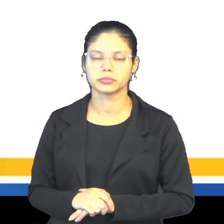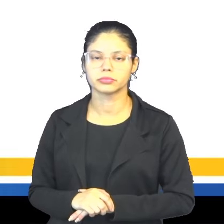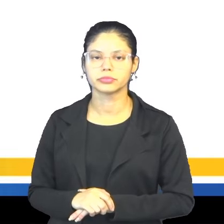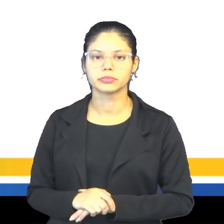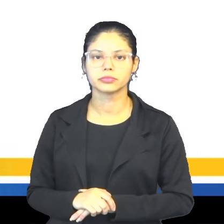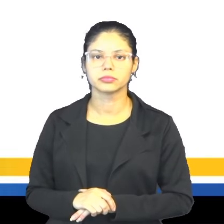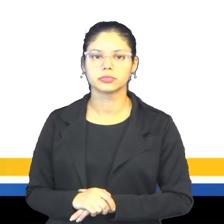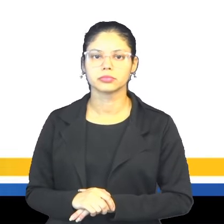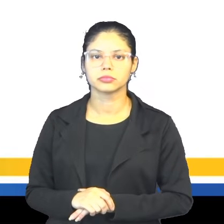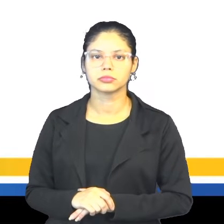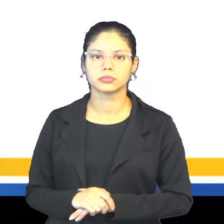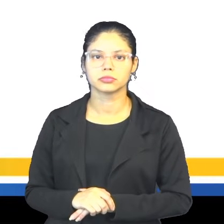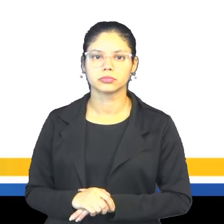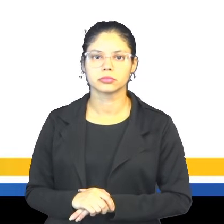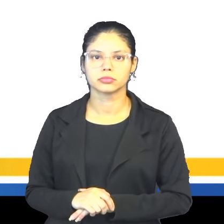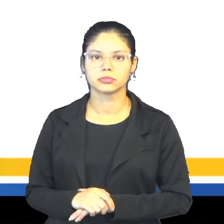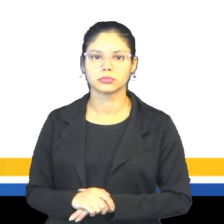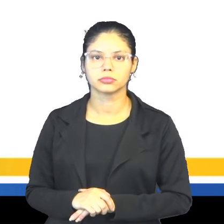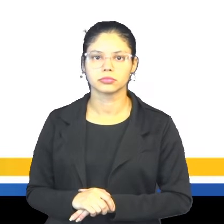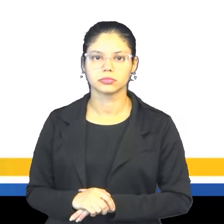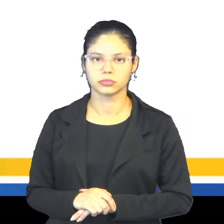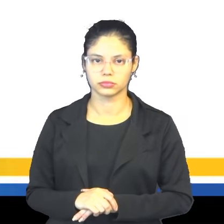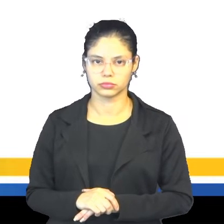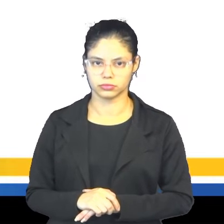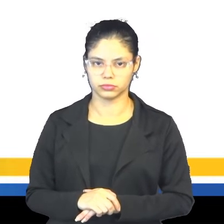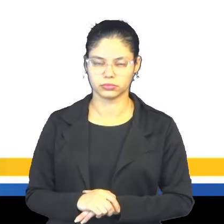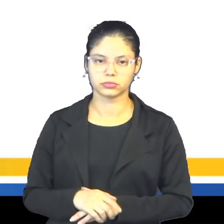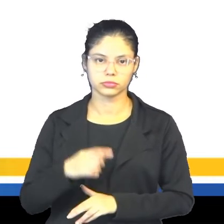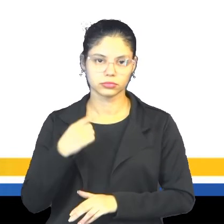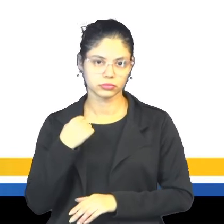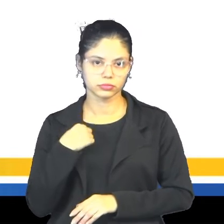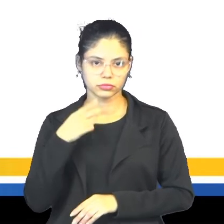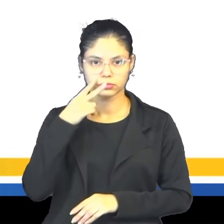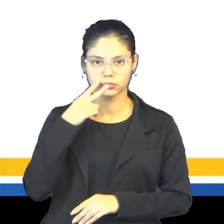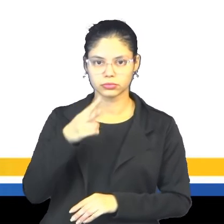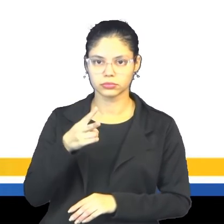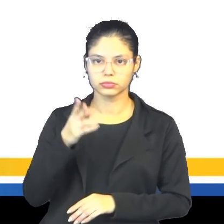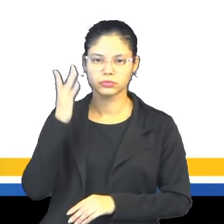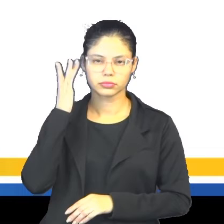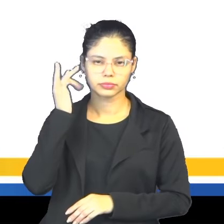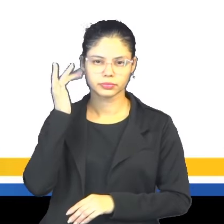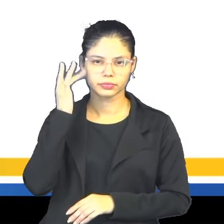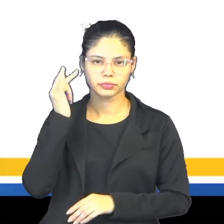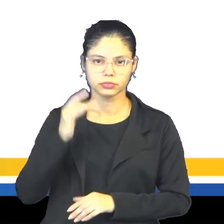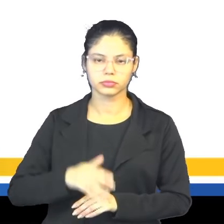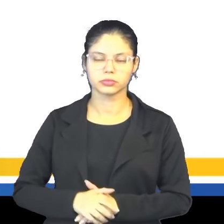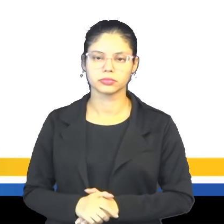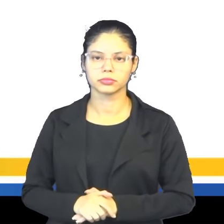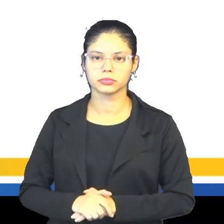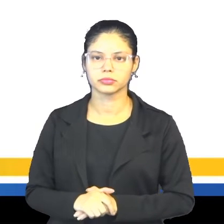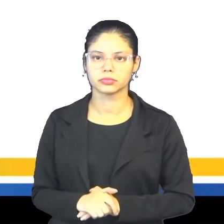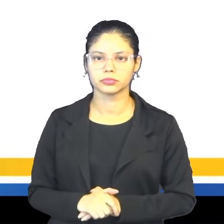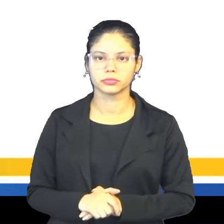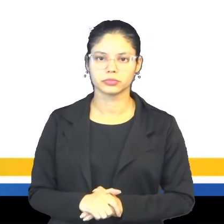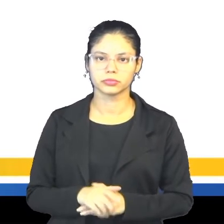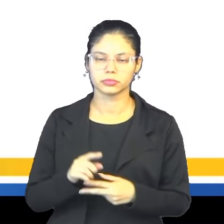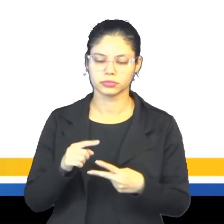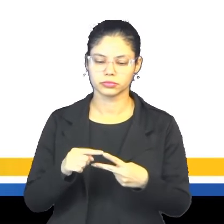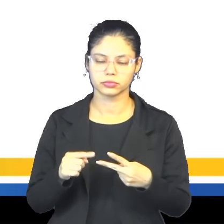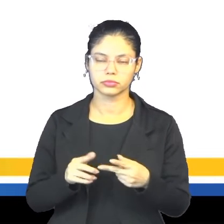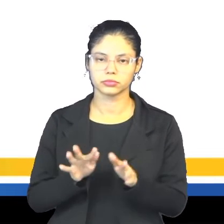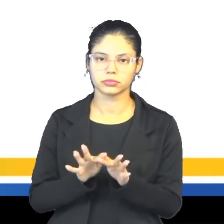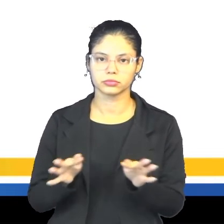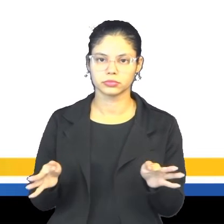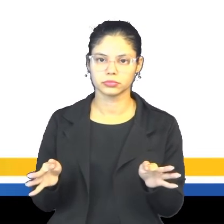a próxima, nós temos, I see you tomorrow. Eu te vejo amanhã, ok? Essas duas frases aí